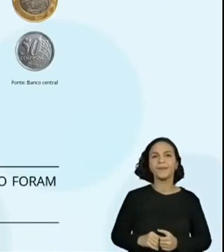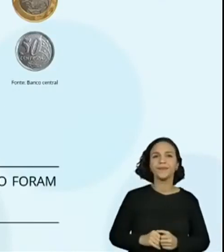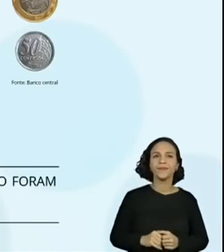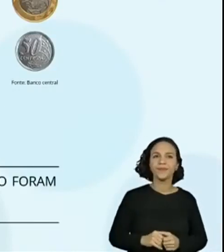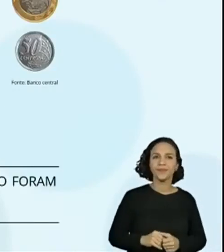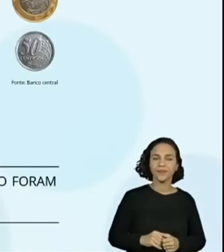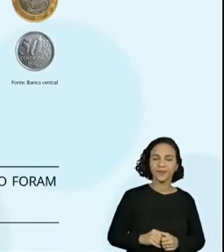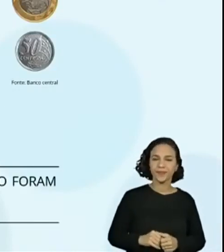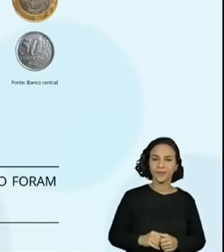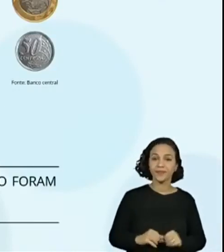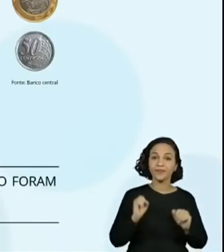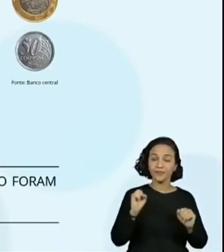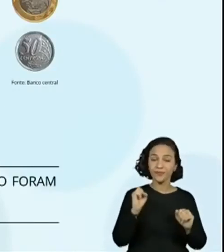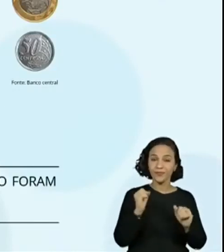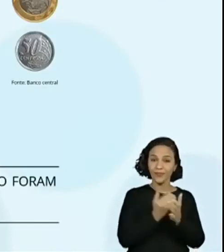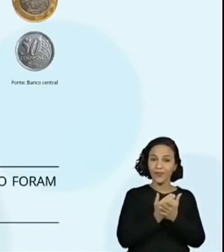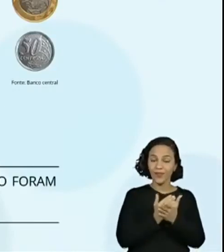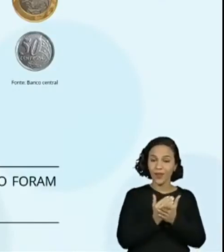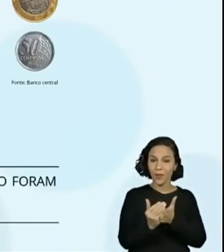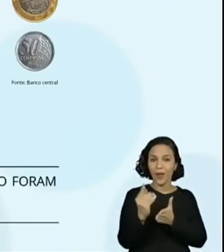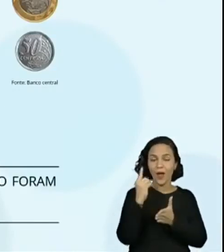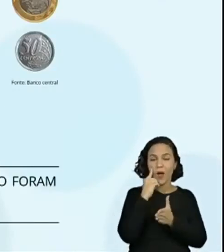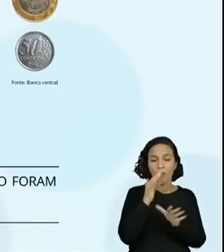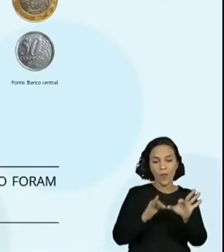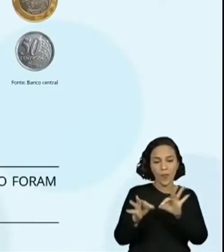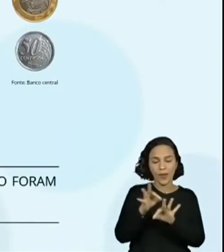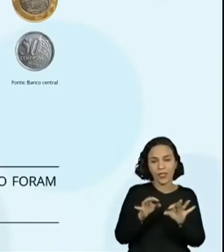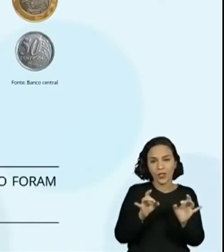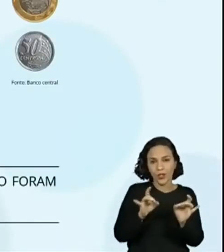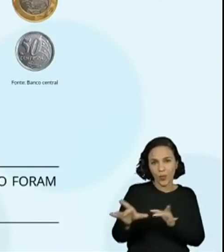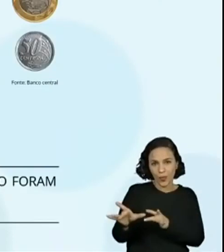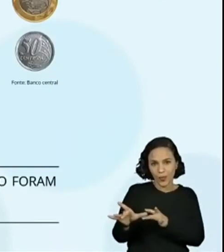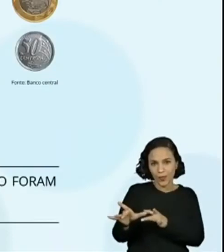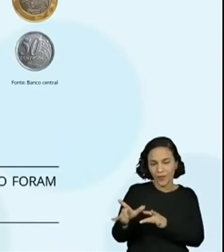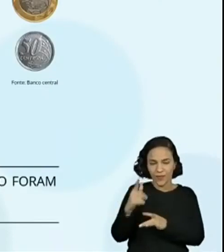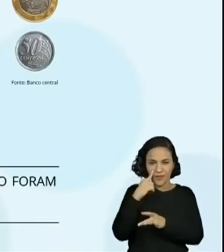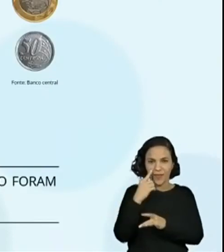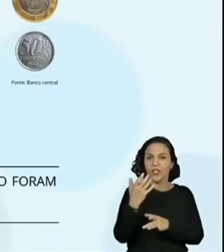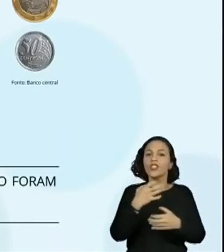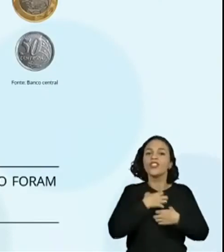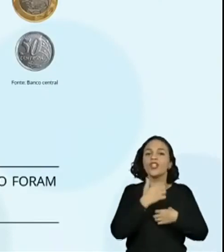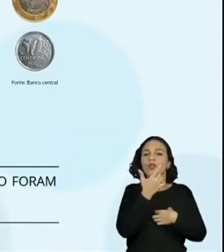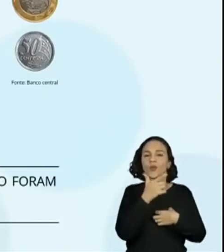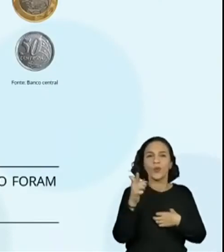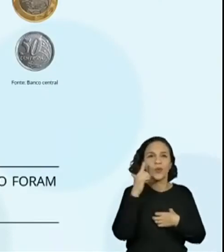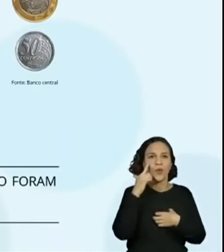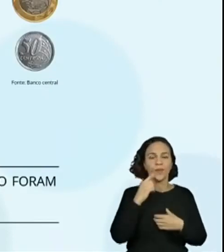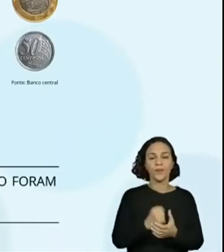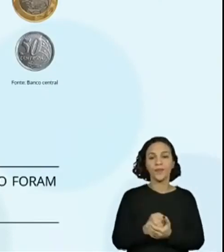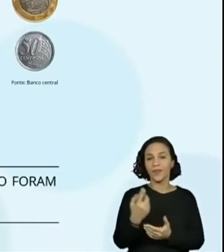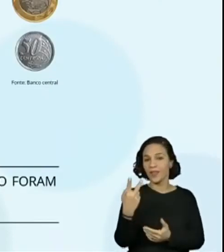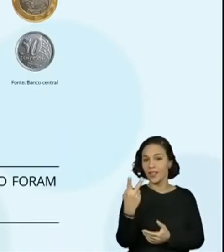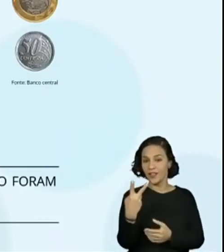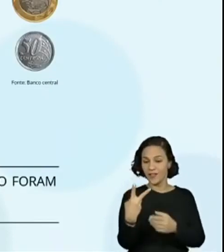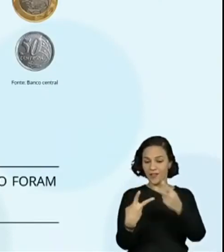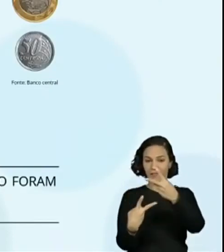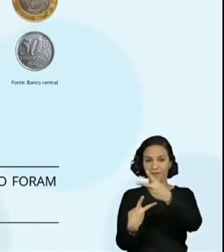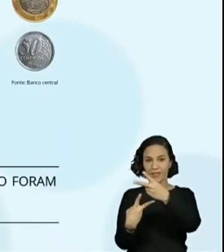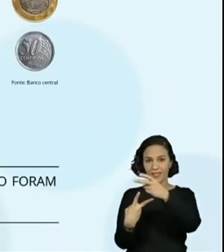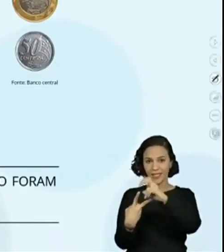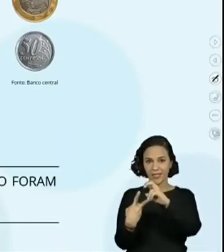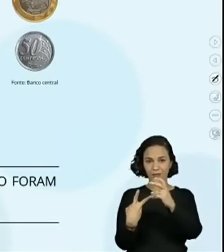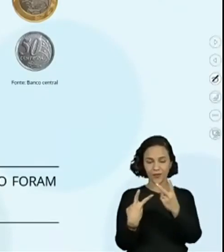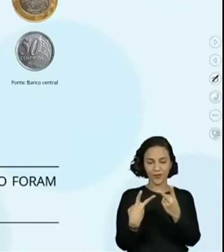Pode A pode começar com as moedas que sobraram, não é verdade? Duas de 25. As duas de